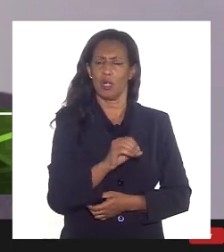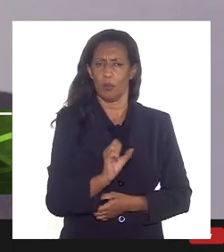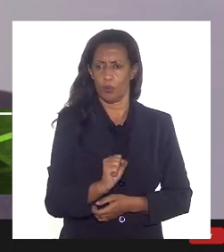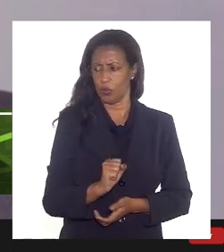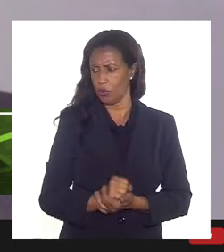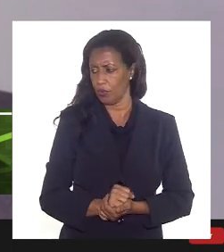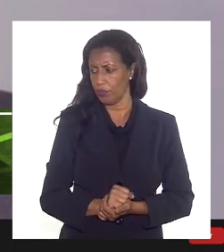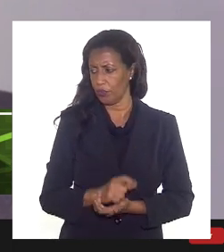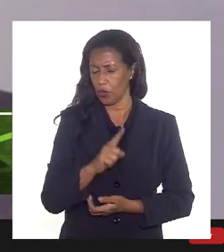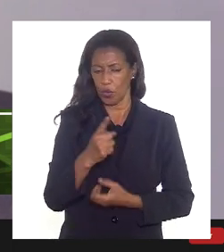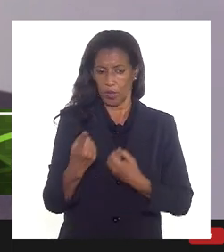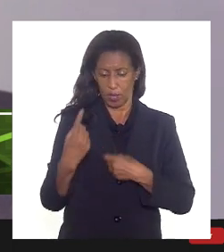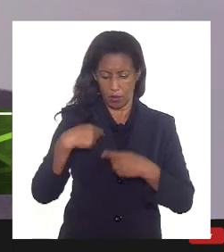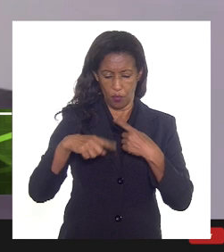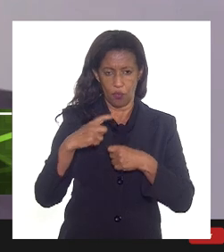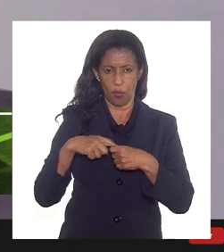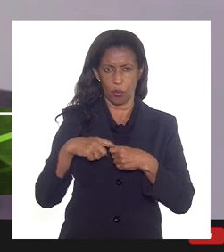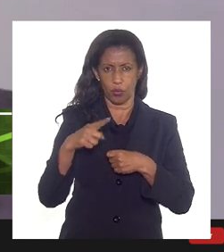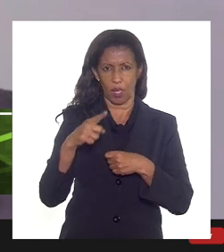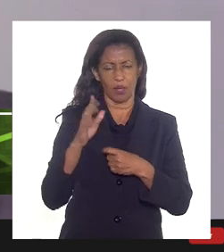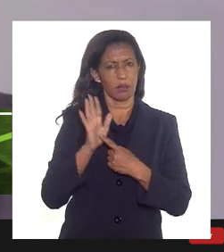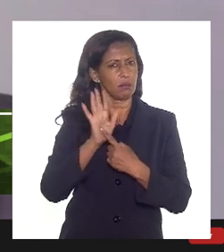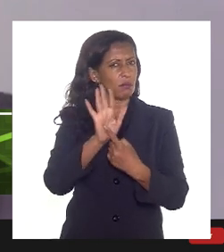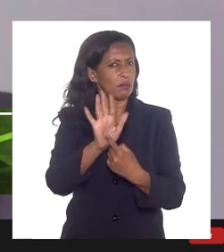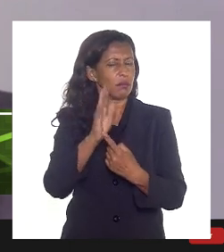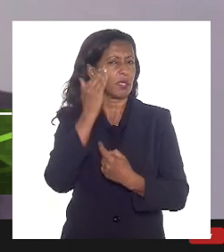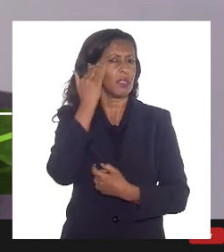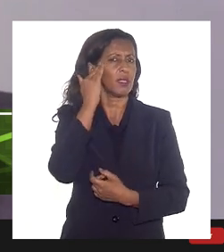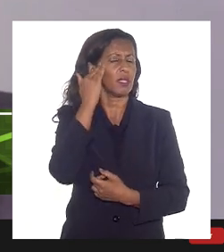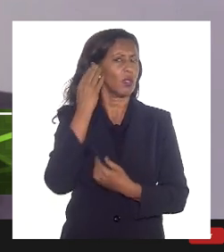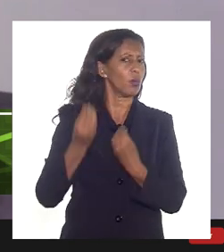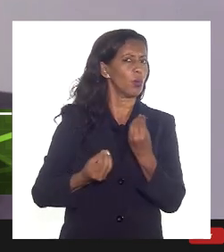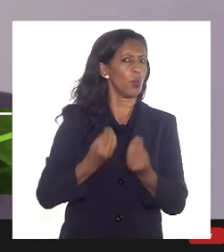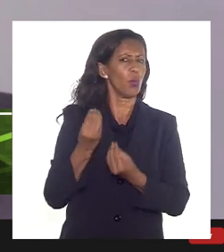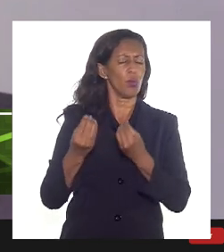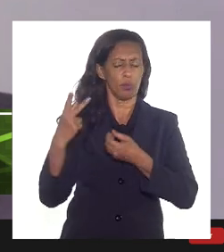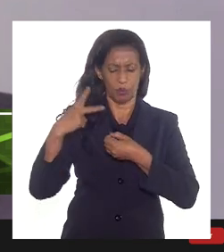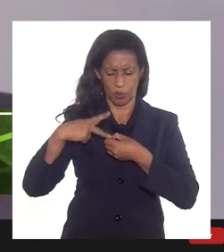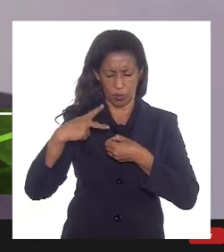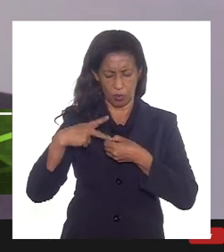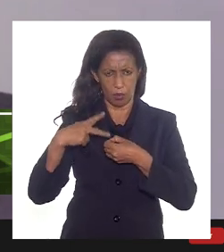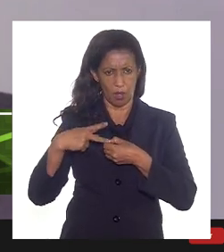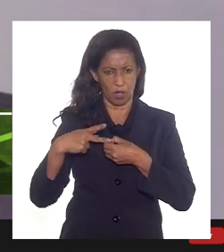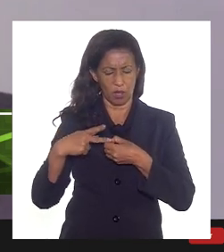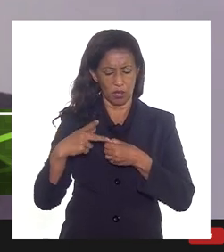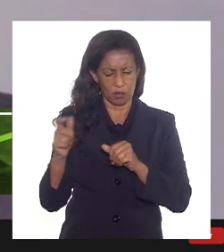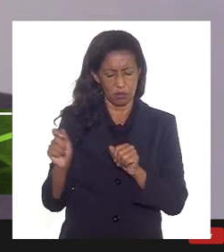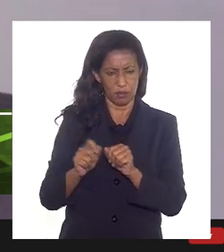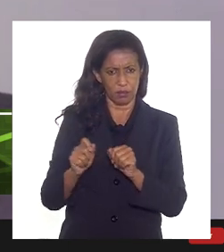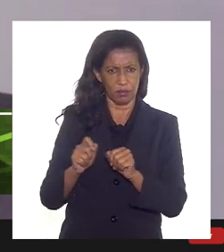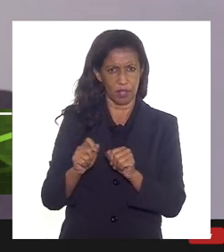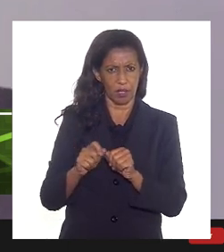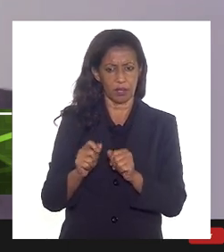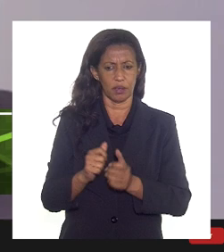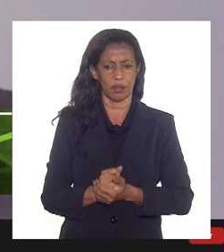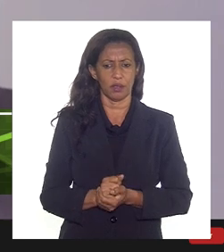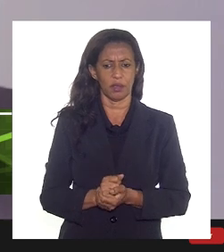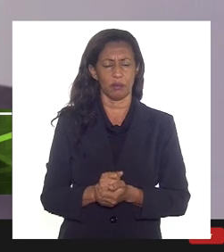queria voltar nesse detalhe dessa apresentação para entender como é que a Petrobras efetivamente faz a